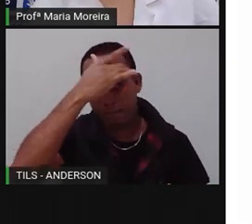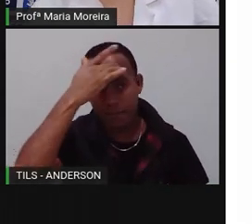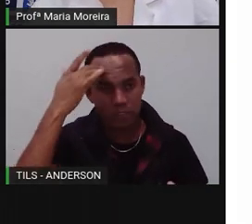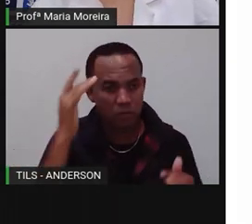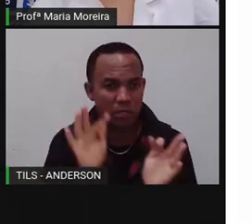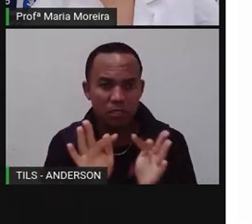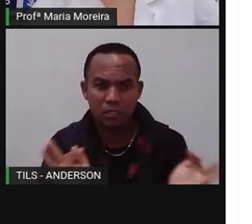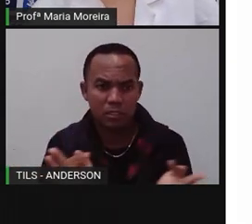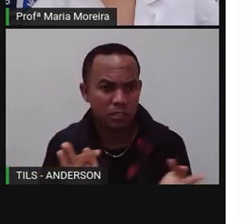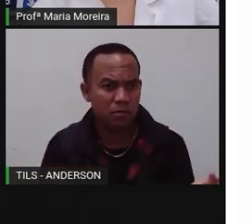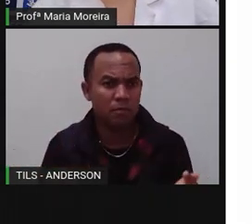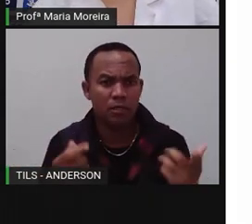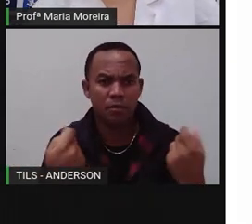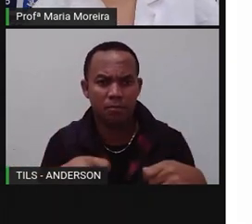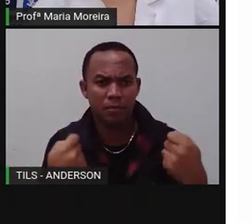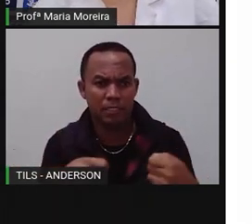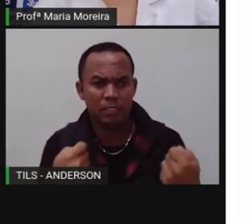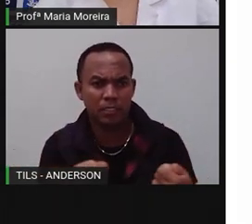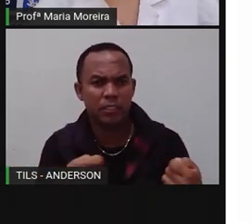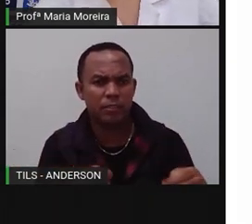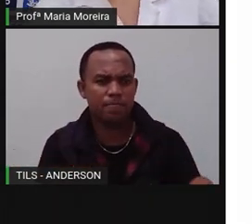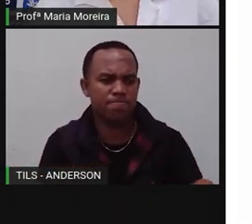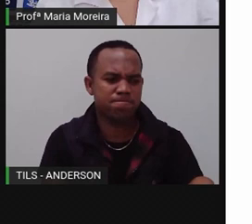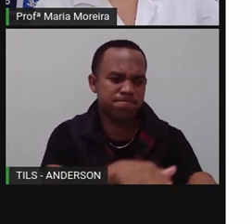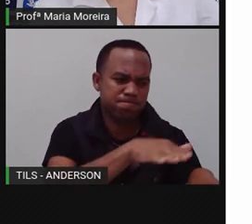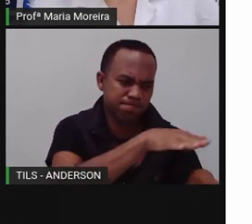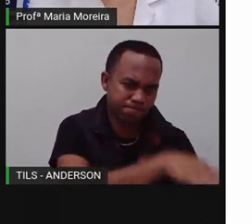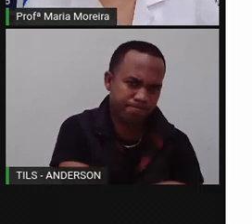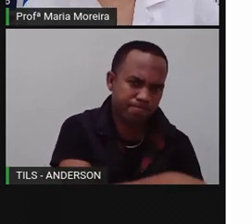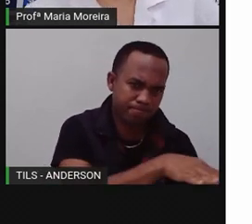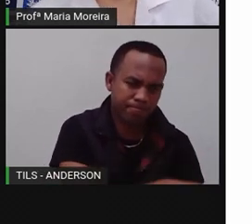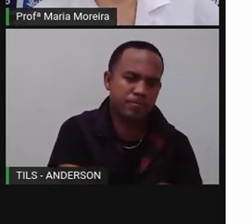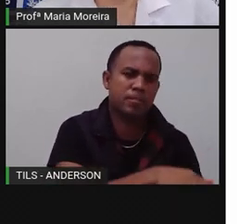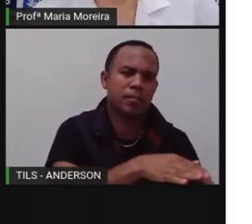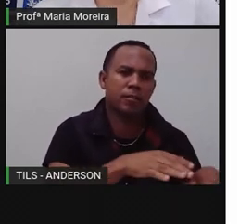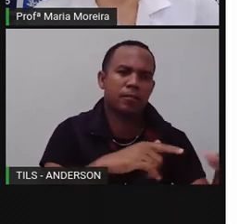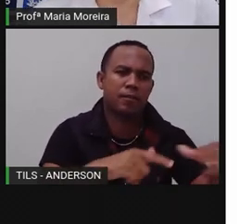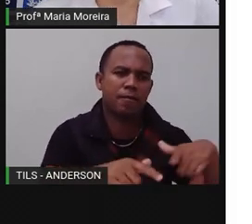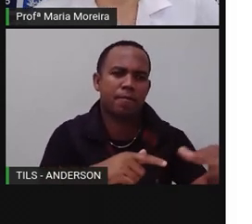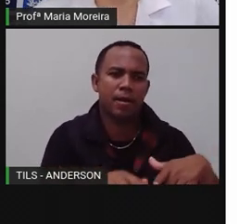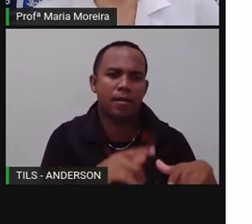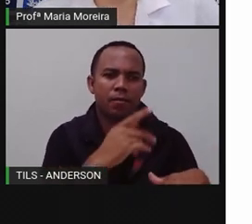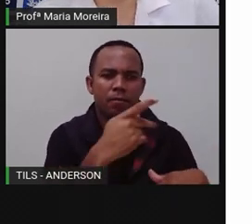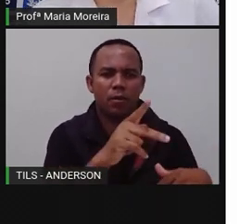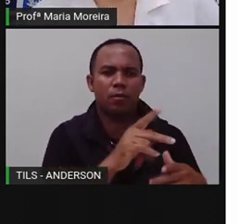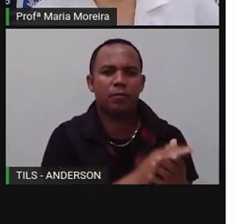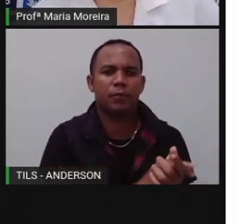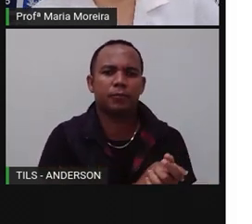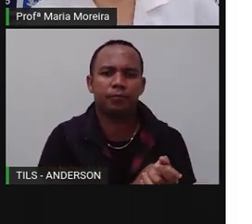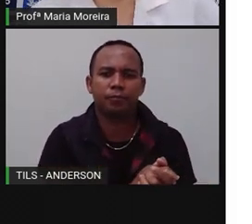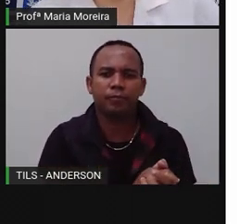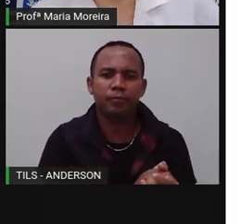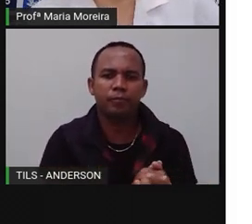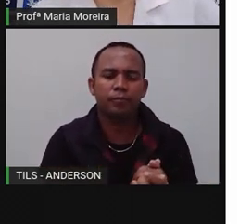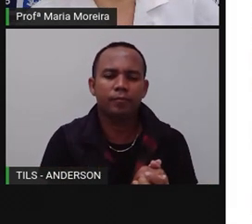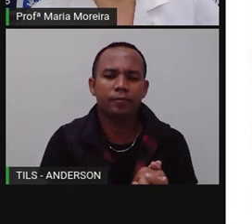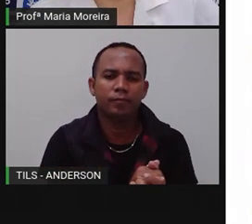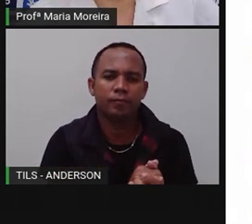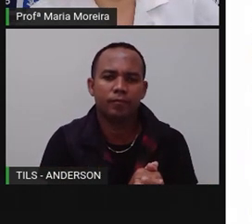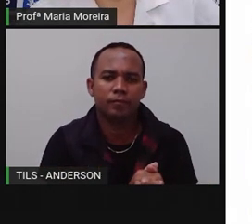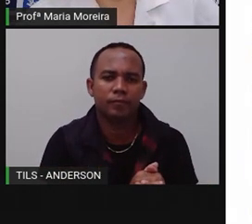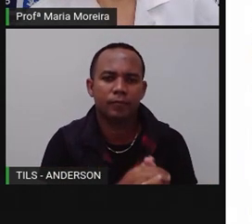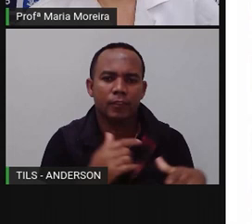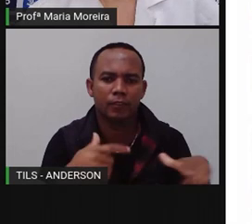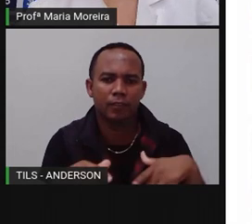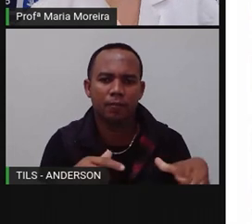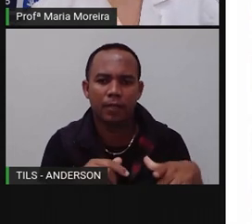inferiores e que deveriam se submeter aos trabalhos deles, né? Para eles. Então, daí o trabalho